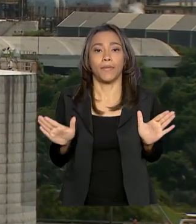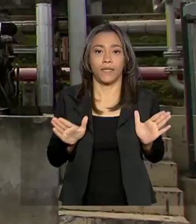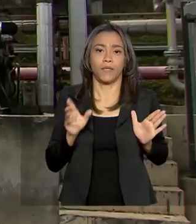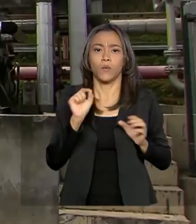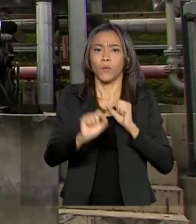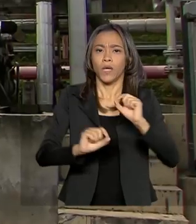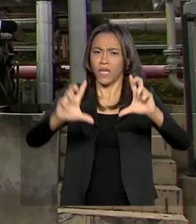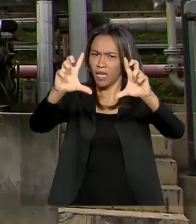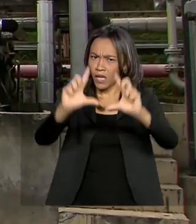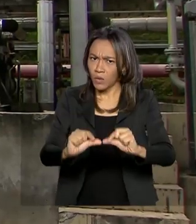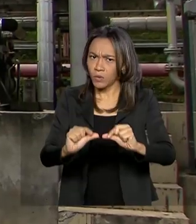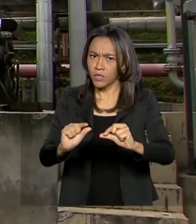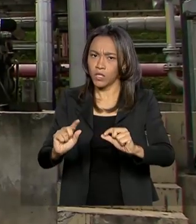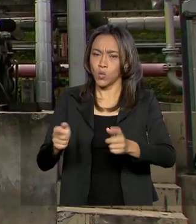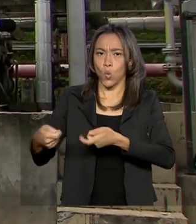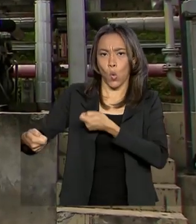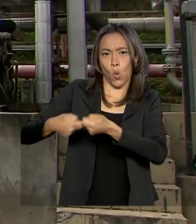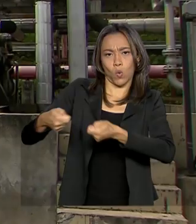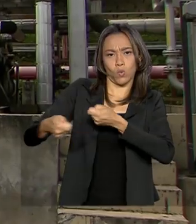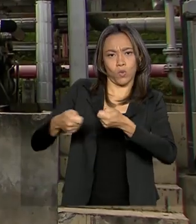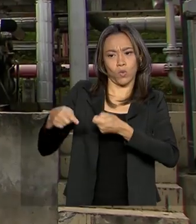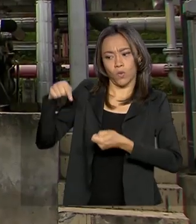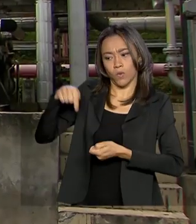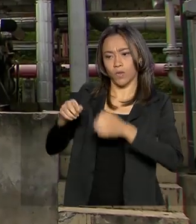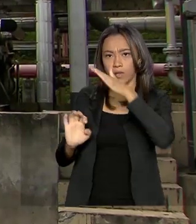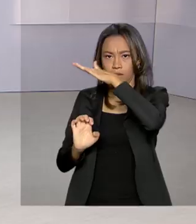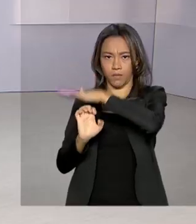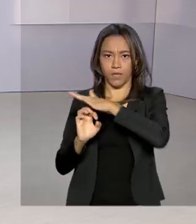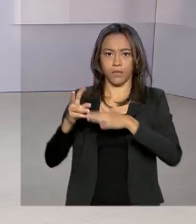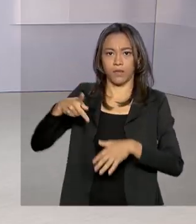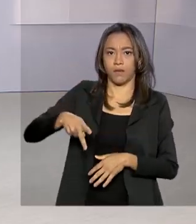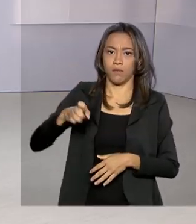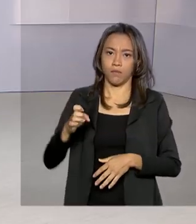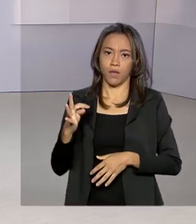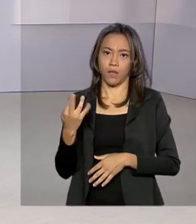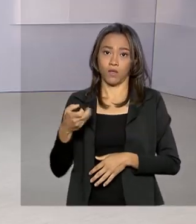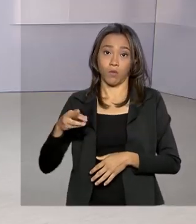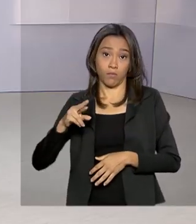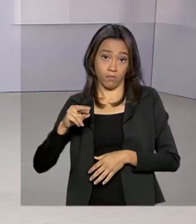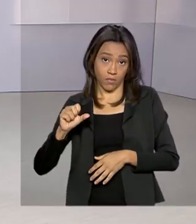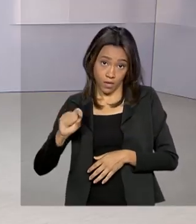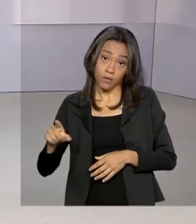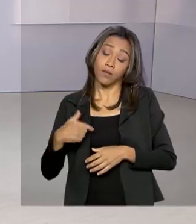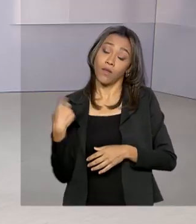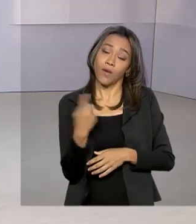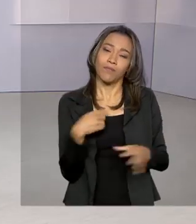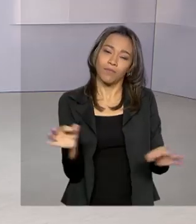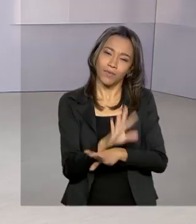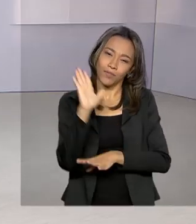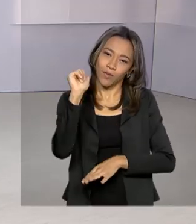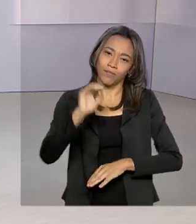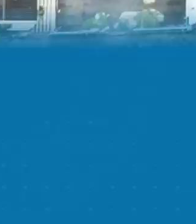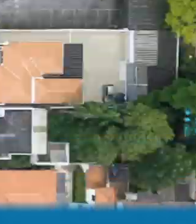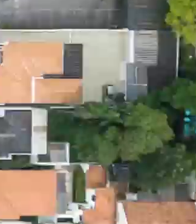o monopólio que a Petrobras detém na prática sobre o refino. Nós ficamos por aqui. Tchau!